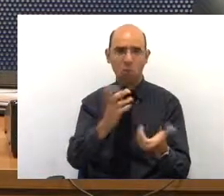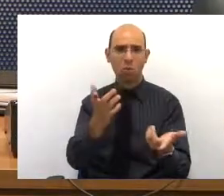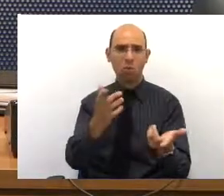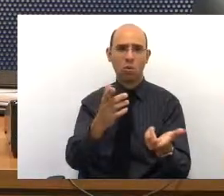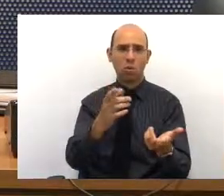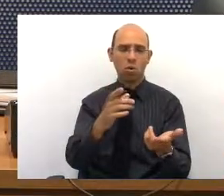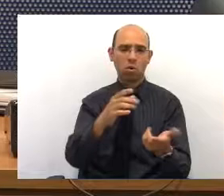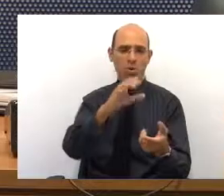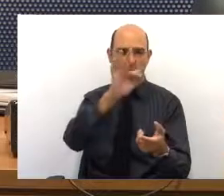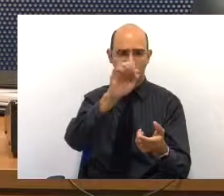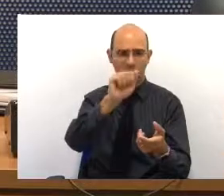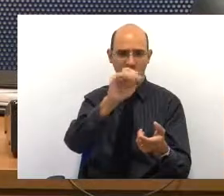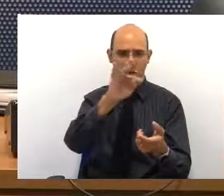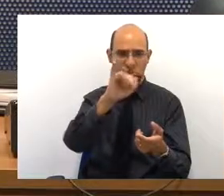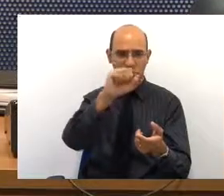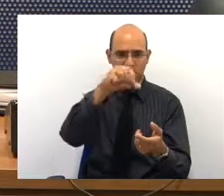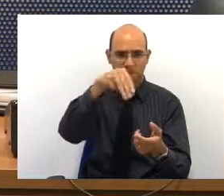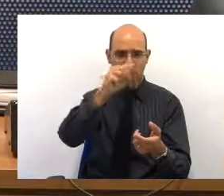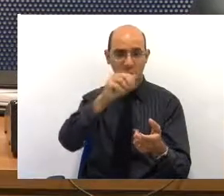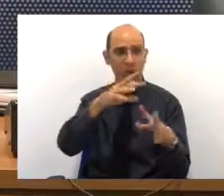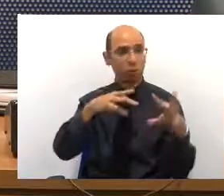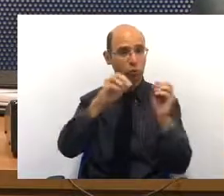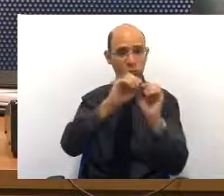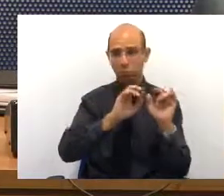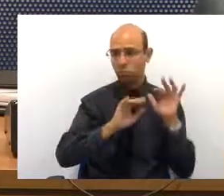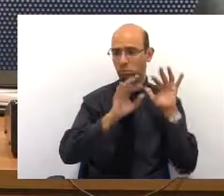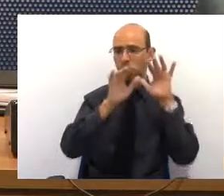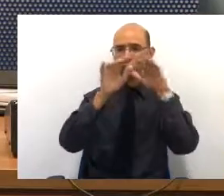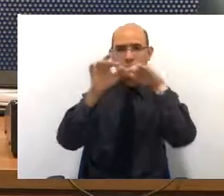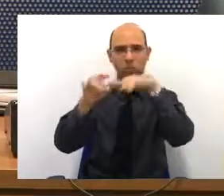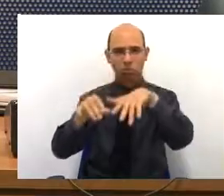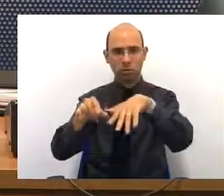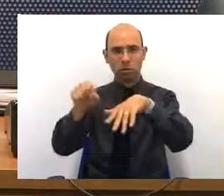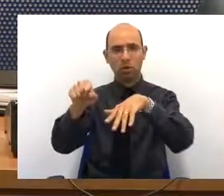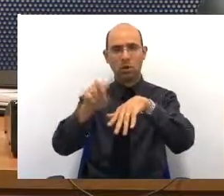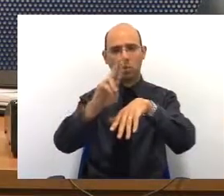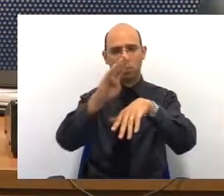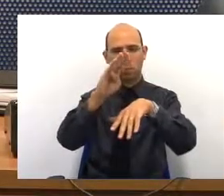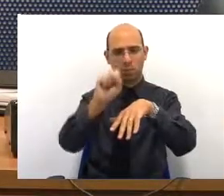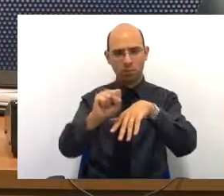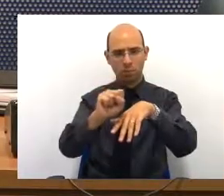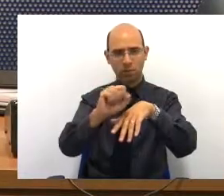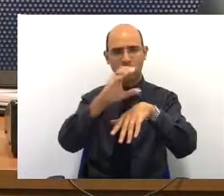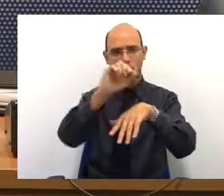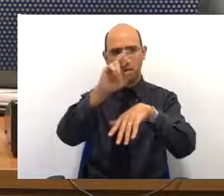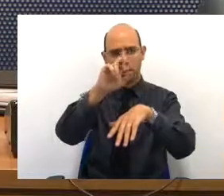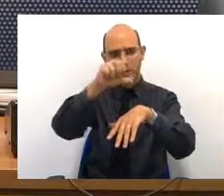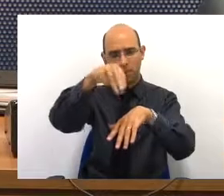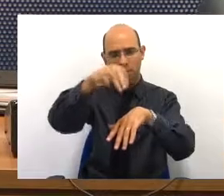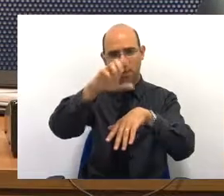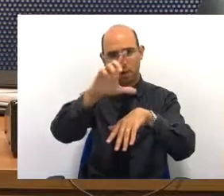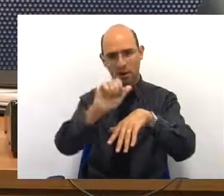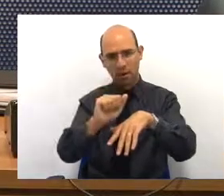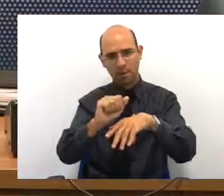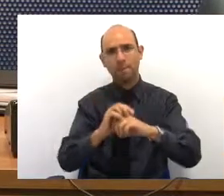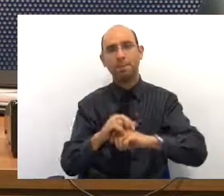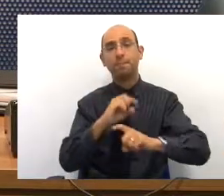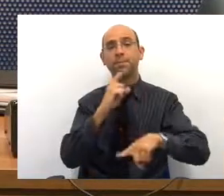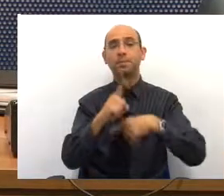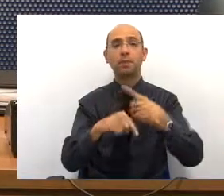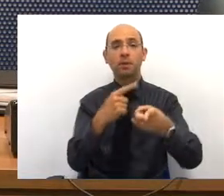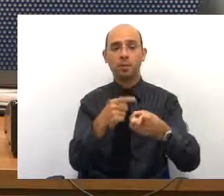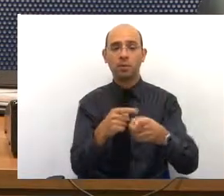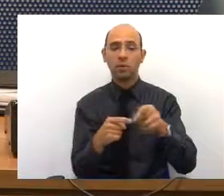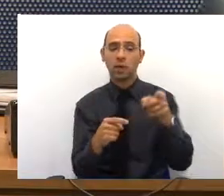Jardim Fátima, tudo vai lá na UBS do Carmela. Na medida que tem a UBS